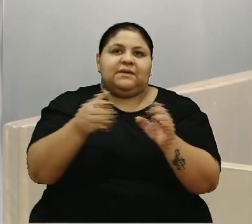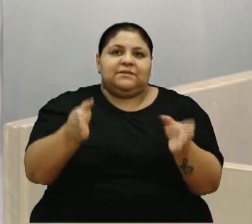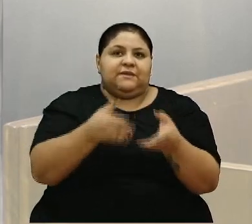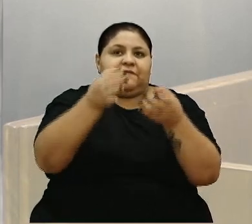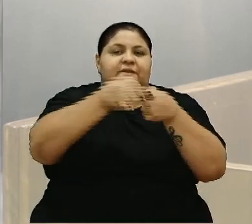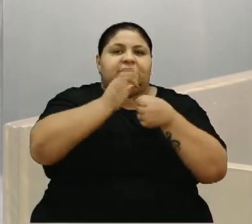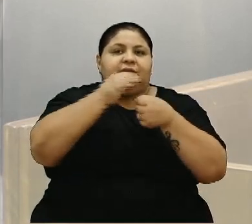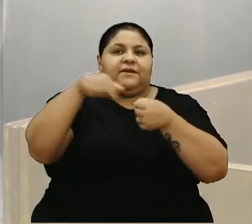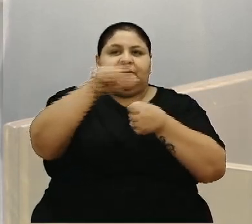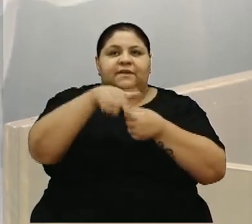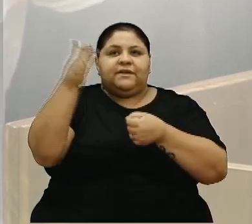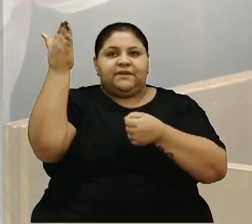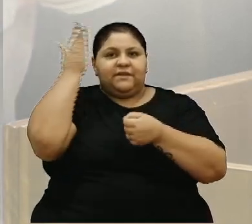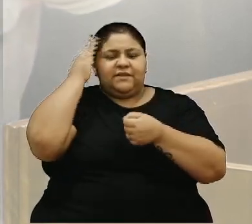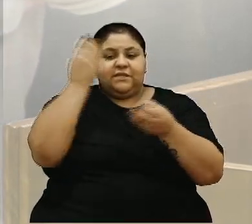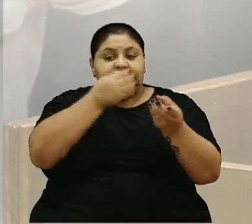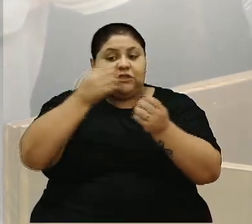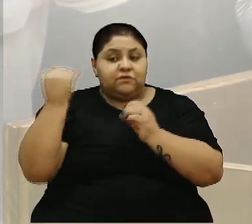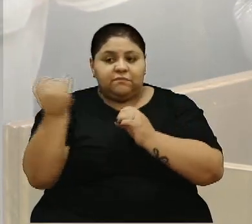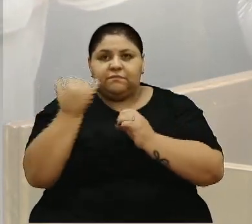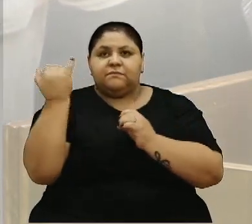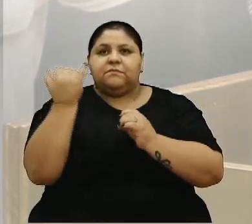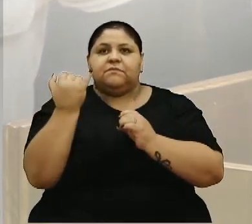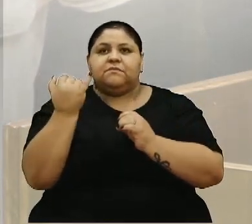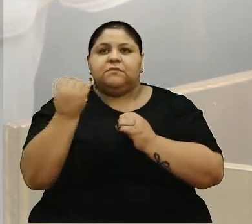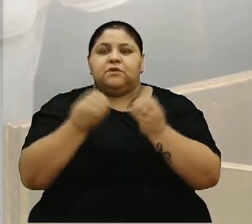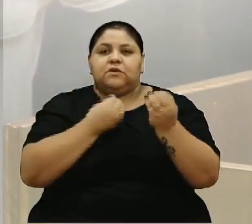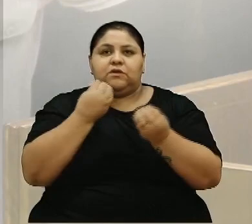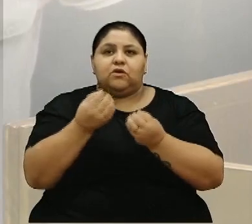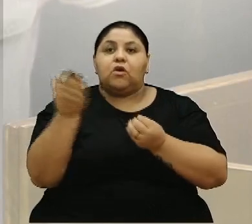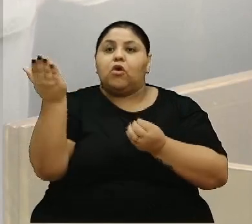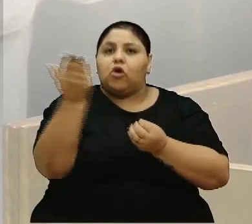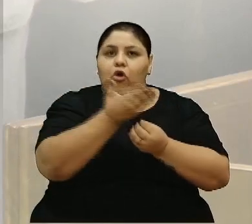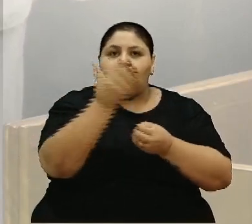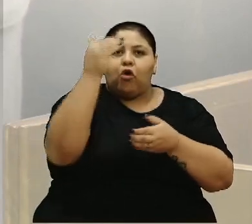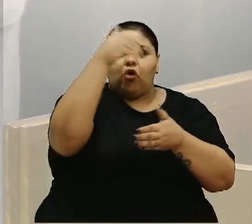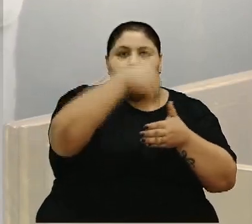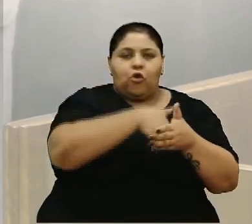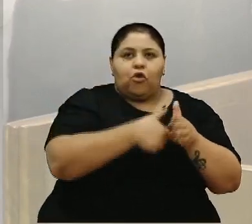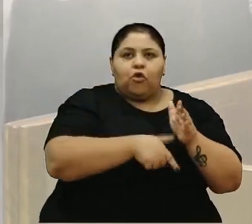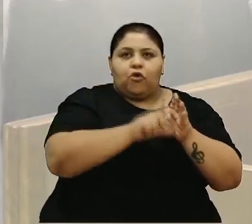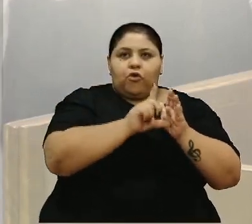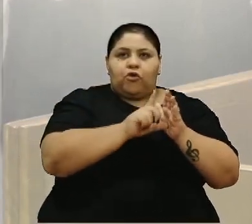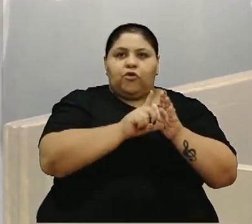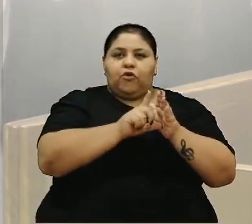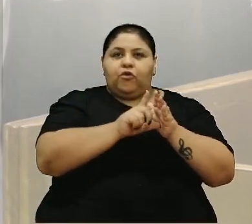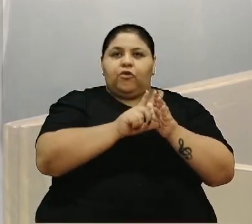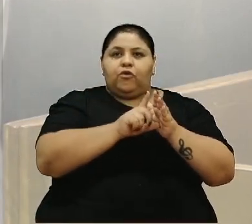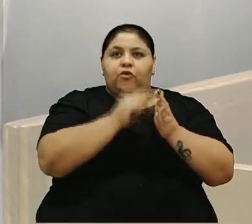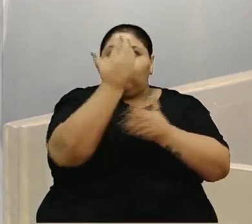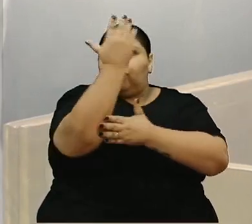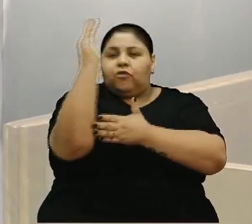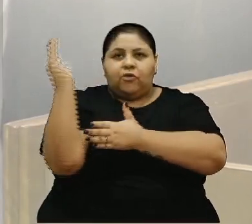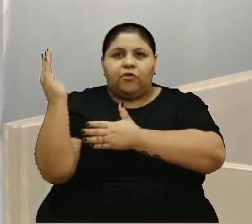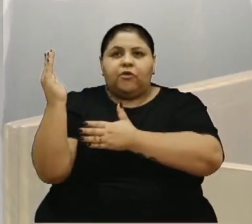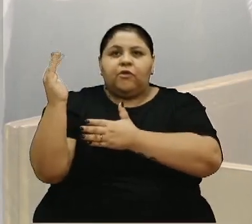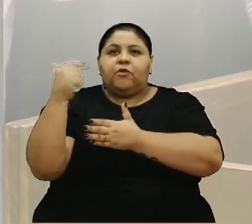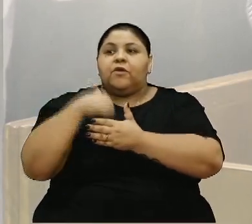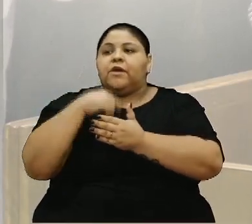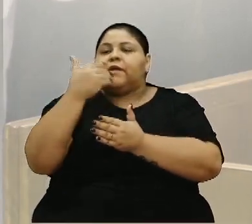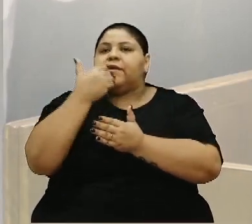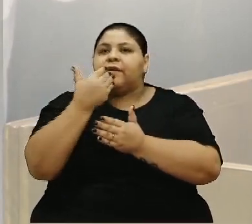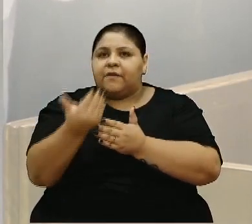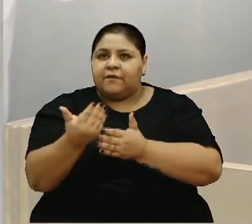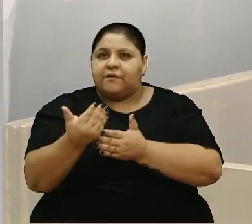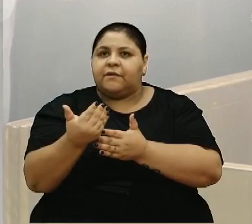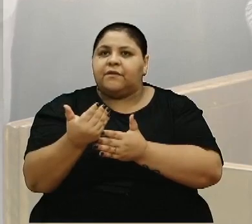cidade. A gente sabe que tudo é muito importante, e assim como os senhores estavam votando antes sobre a questão do meio ambiente, eu peço para